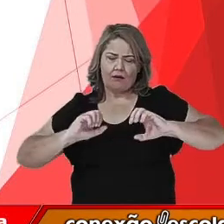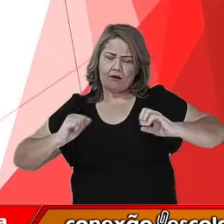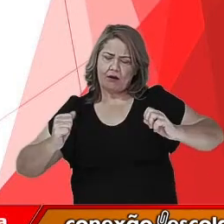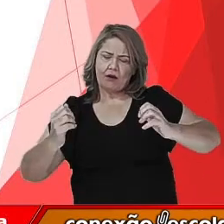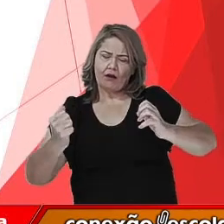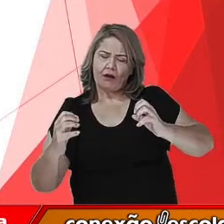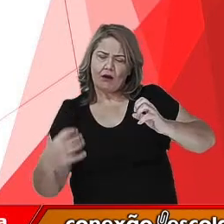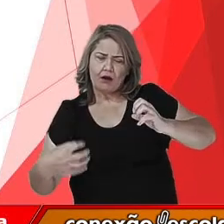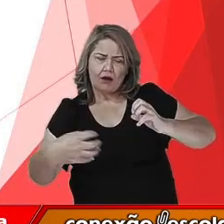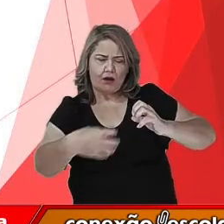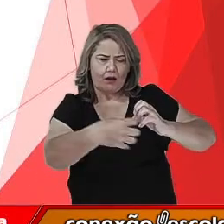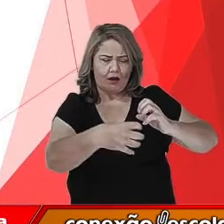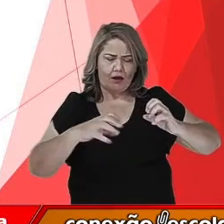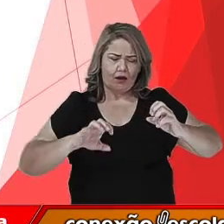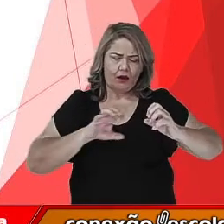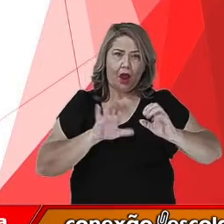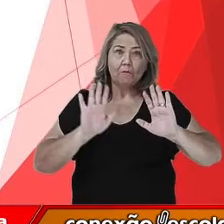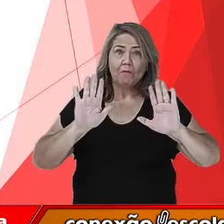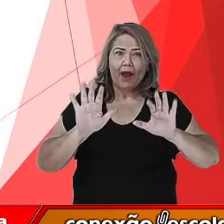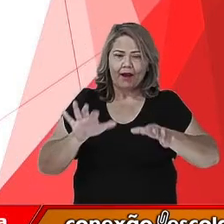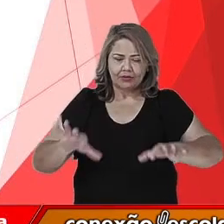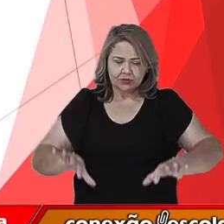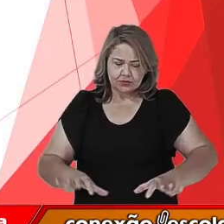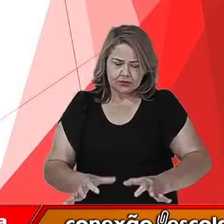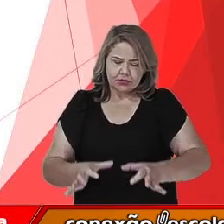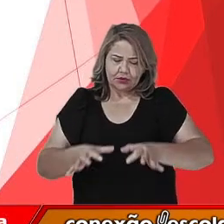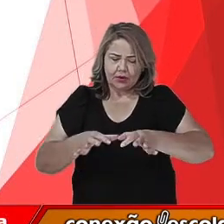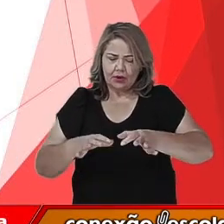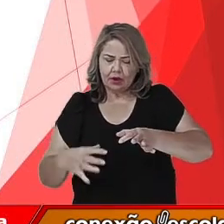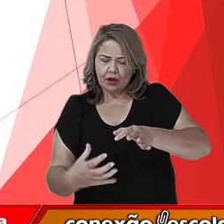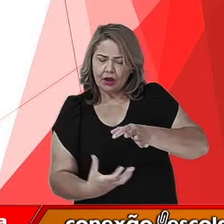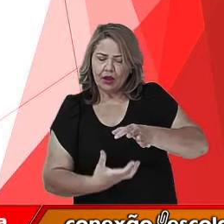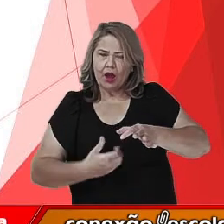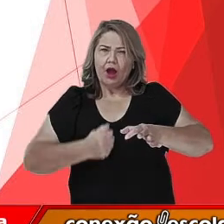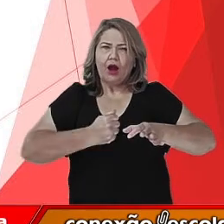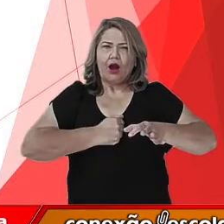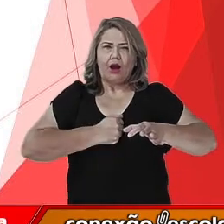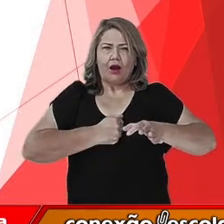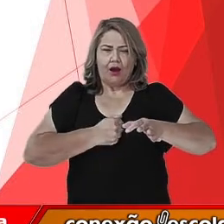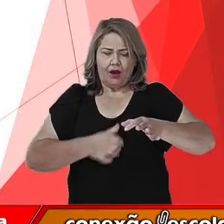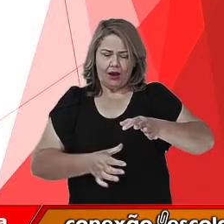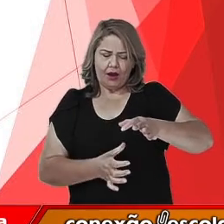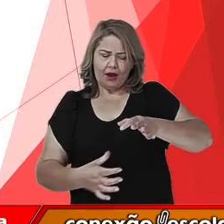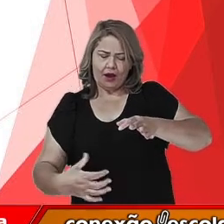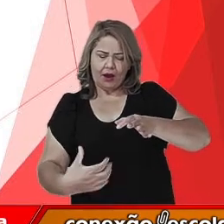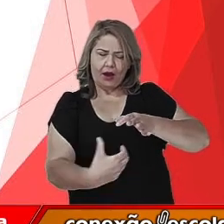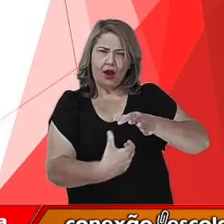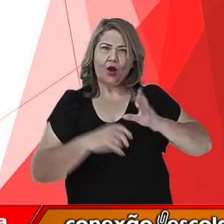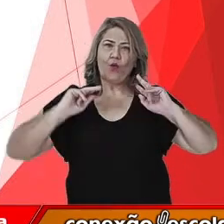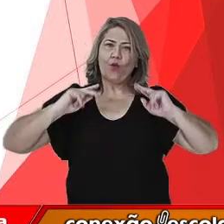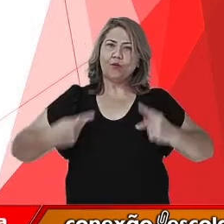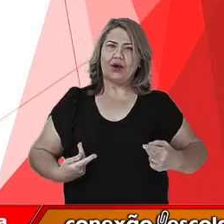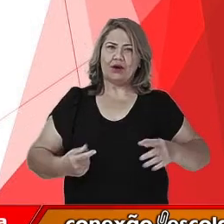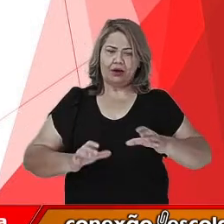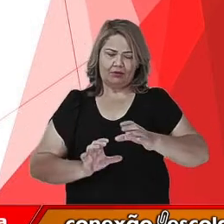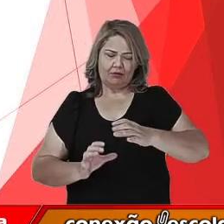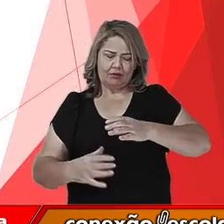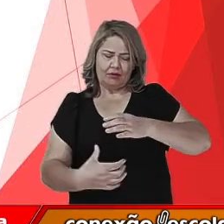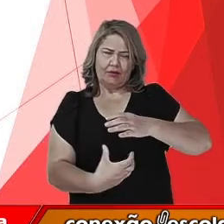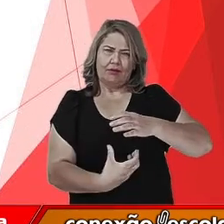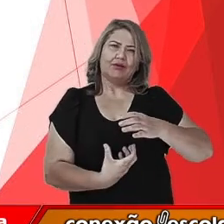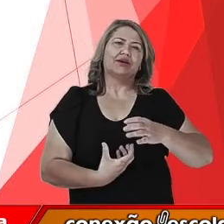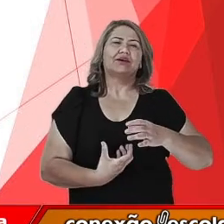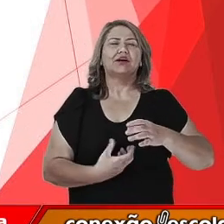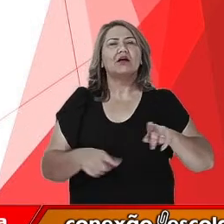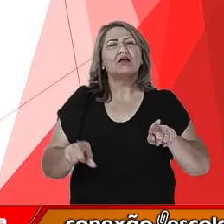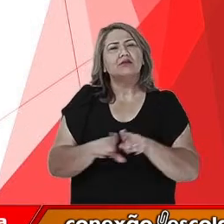Porém, na base, ela apresenta figuras antropomórficas, que são representações humanas, além das